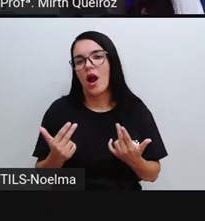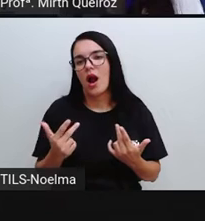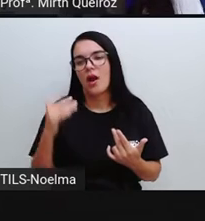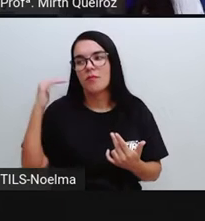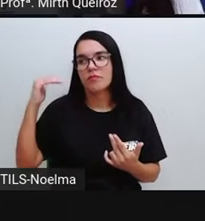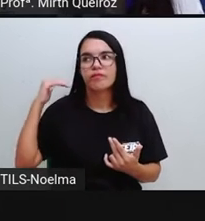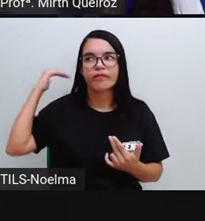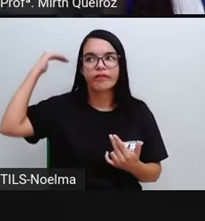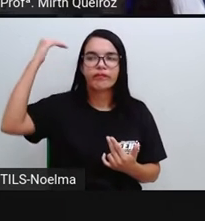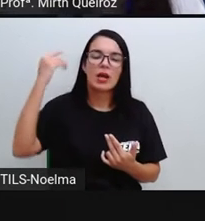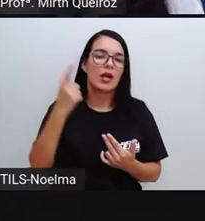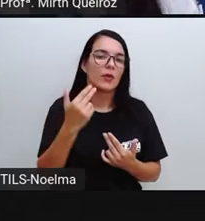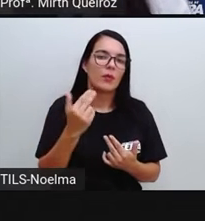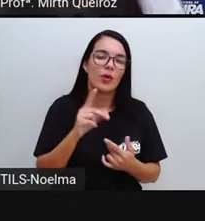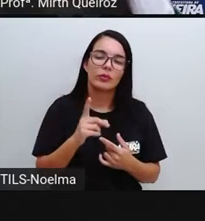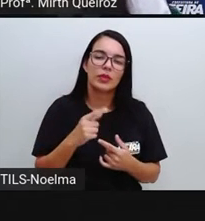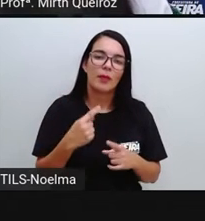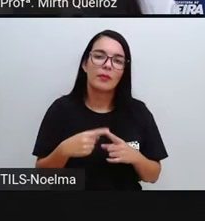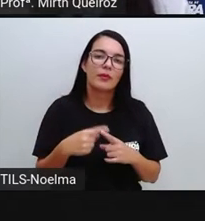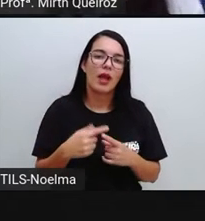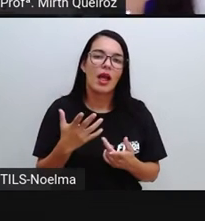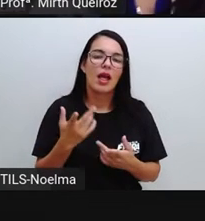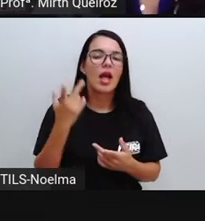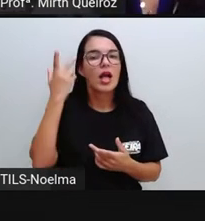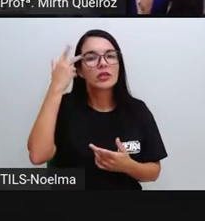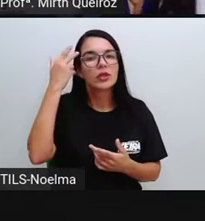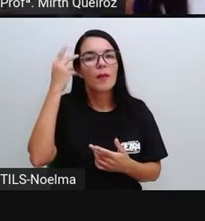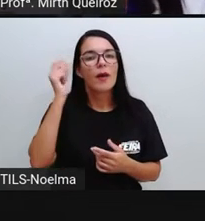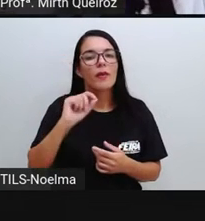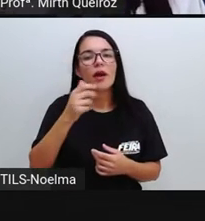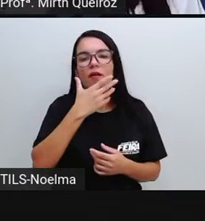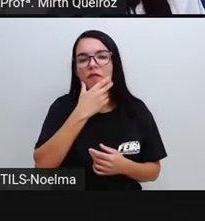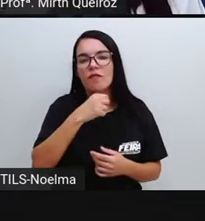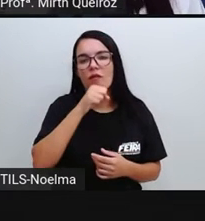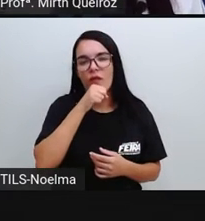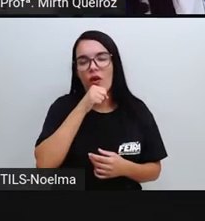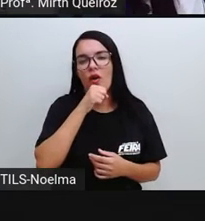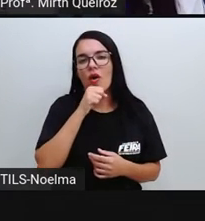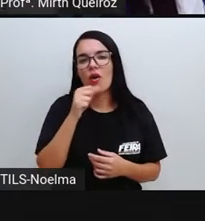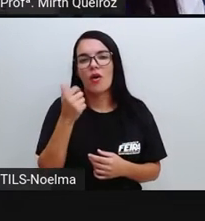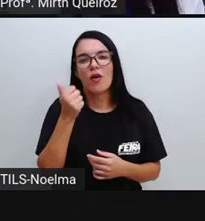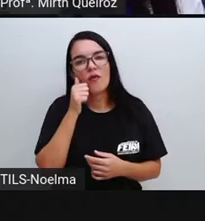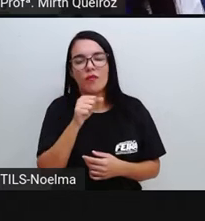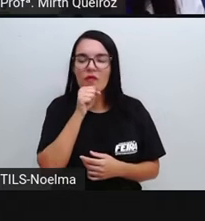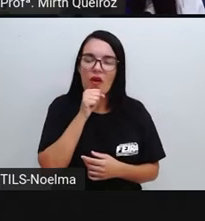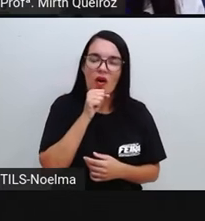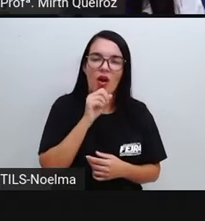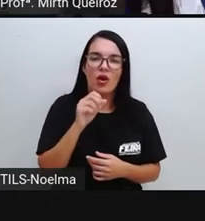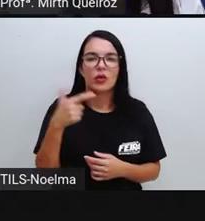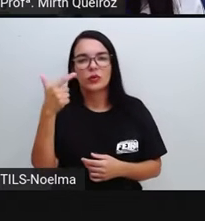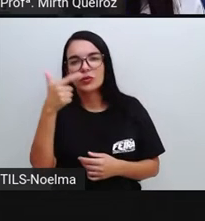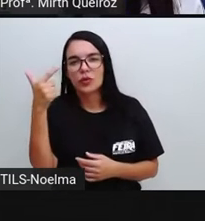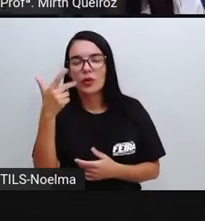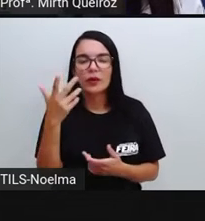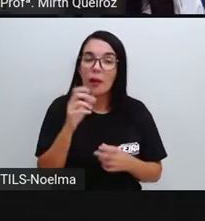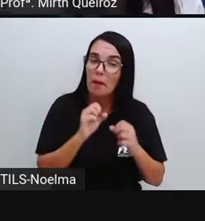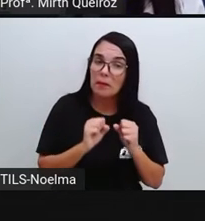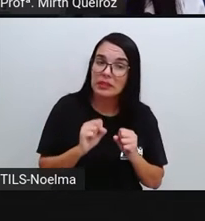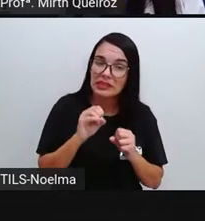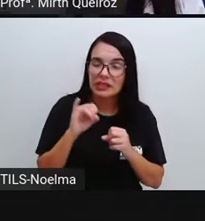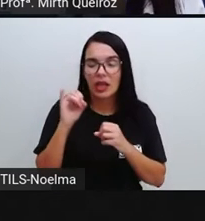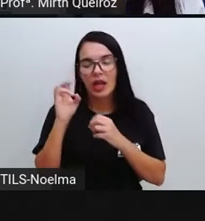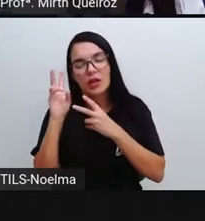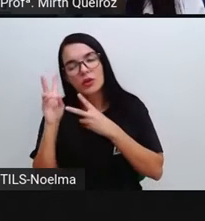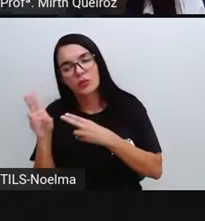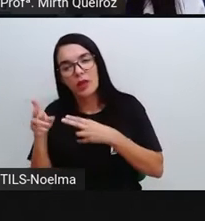Nessa fase da vida Tanto que é comum Quando a gente vê Os nossos avós Bisavós Geralmente Quando eles estão Acamados